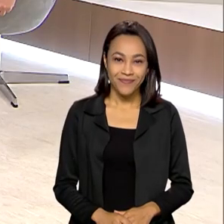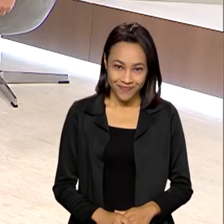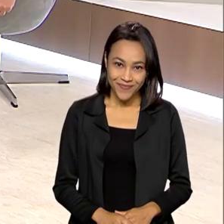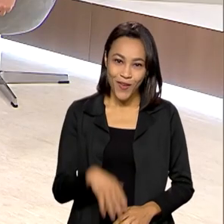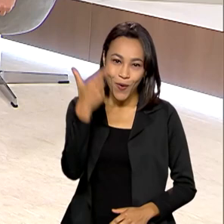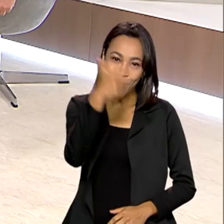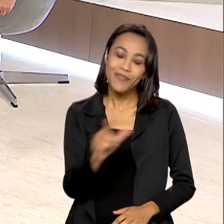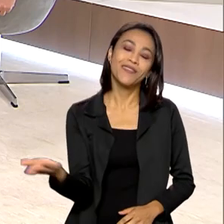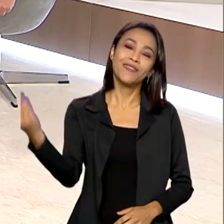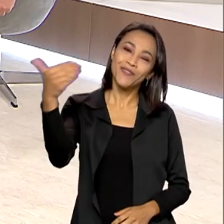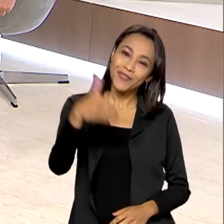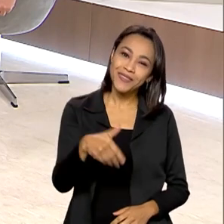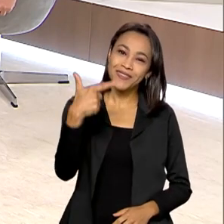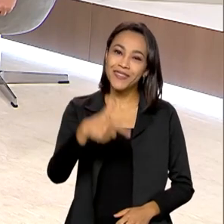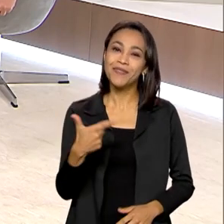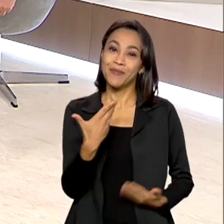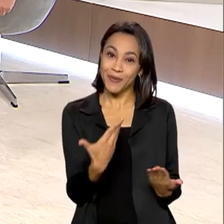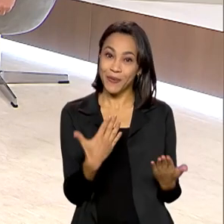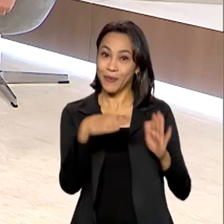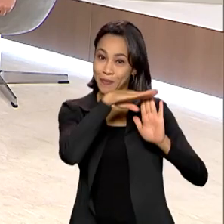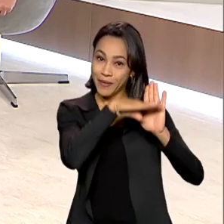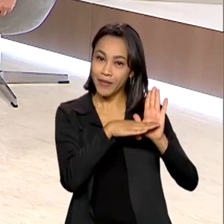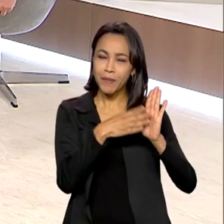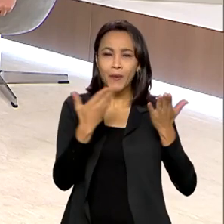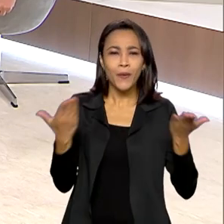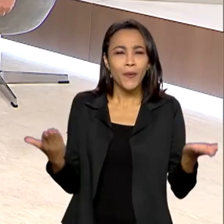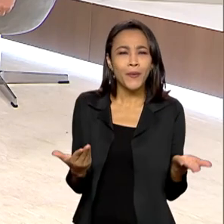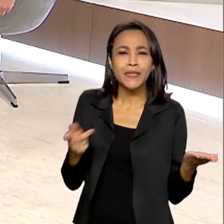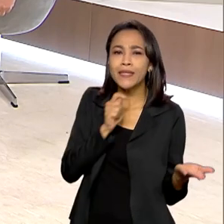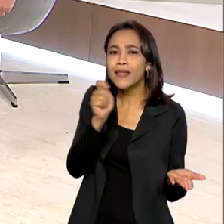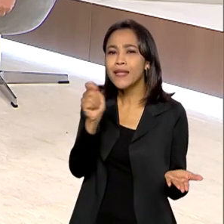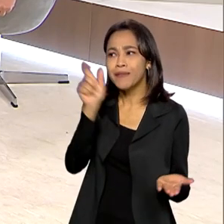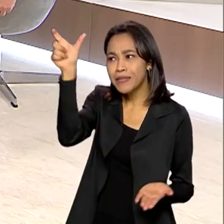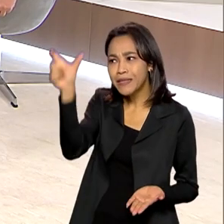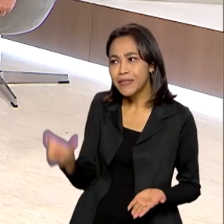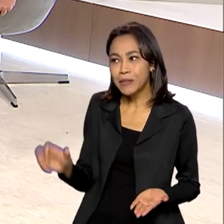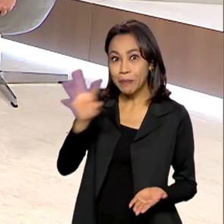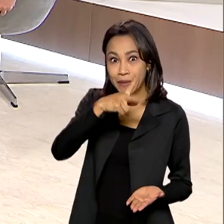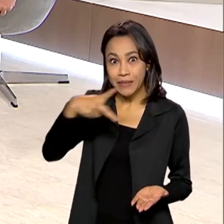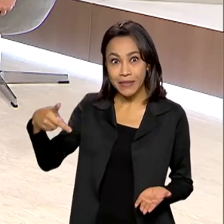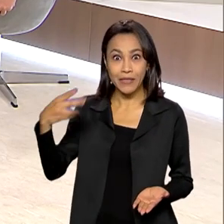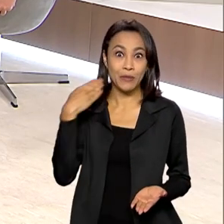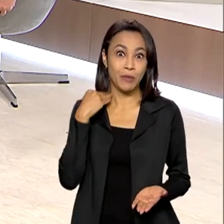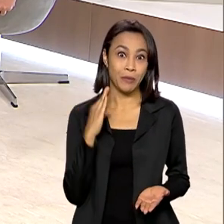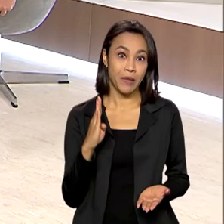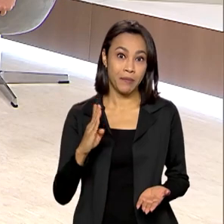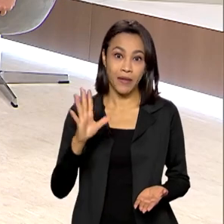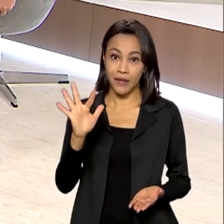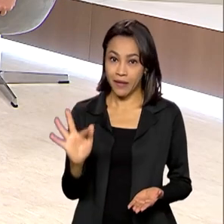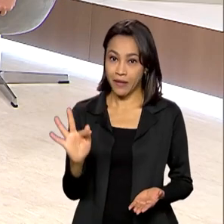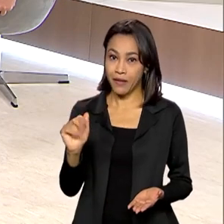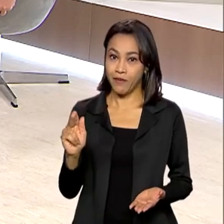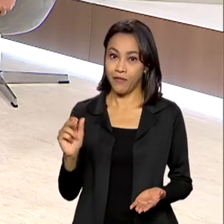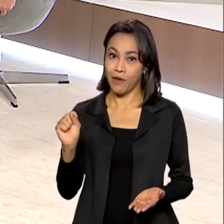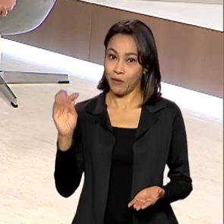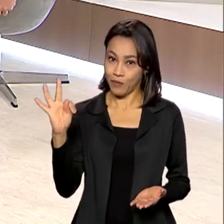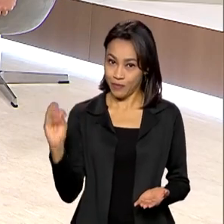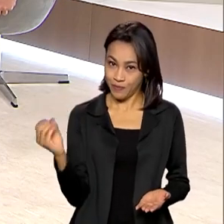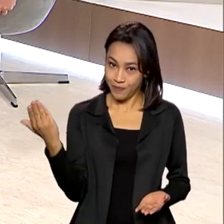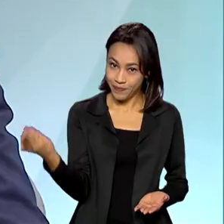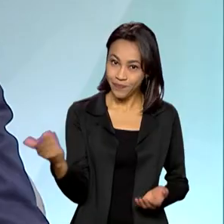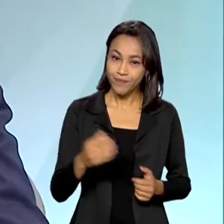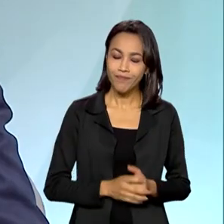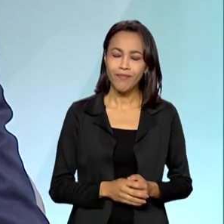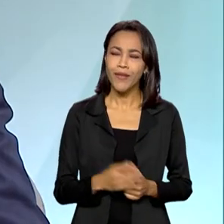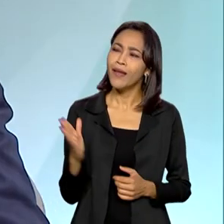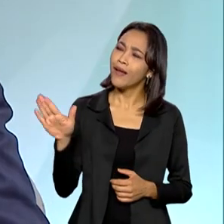Estamos de volta com o Brasil em Pauta. O entrevistado do programa é o presidente do Banco do Brasil, Falso Ribeiro. Presidente,